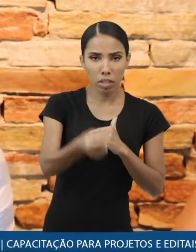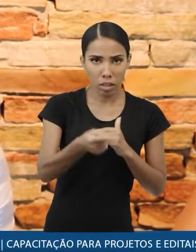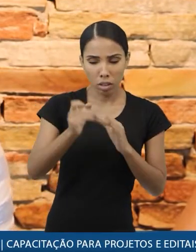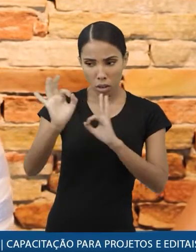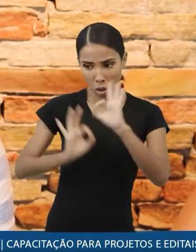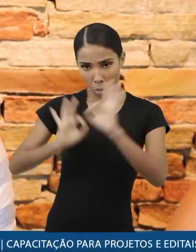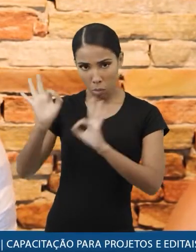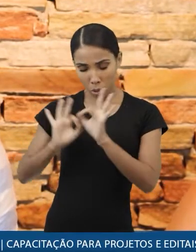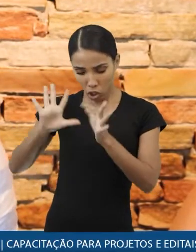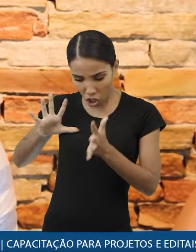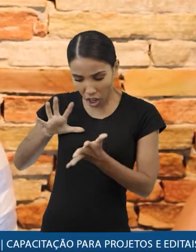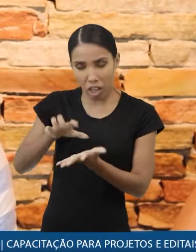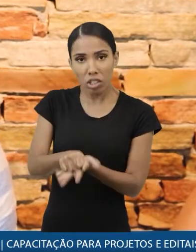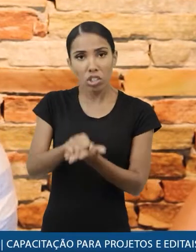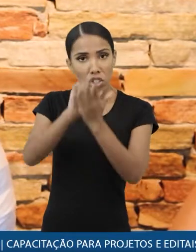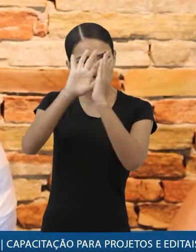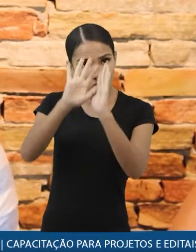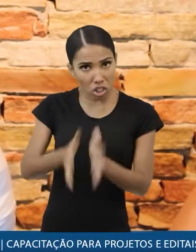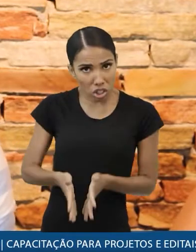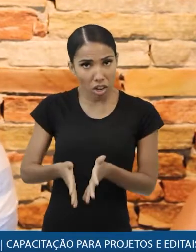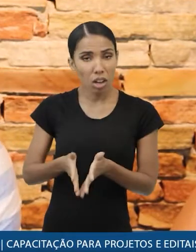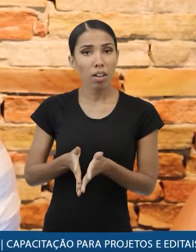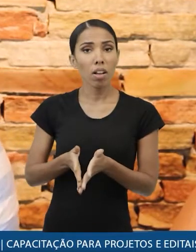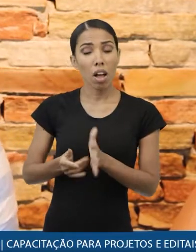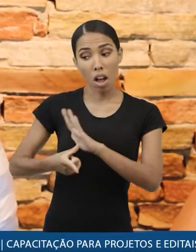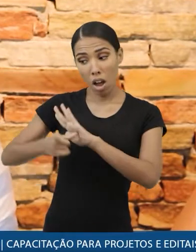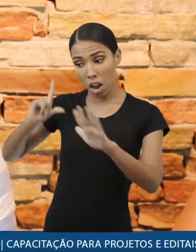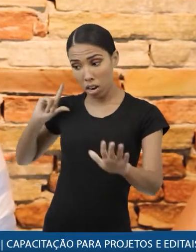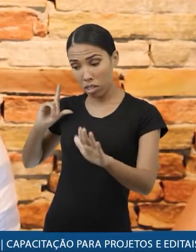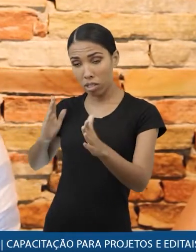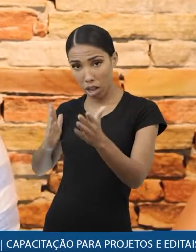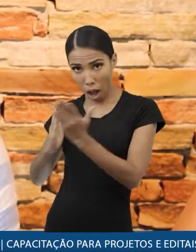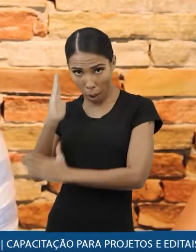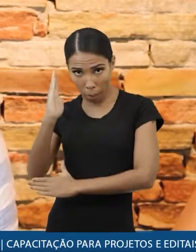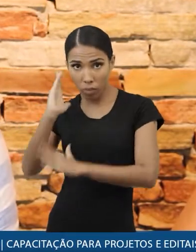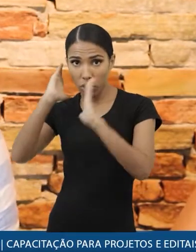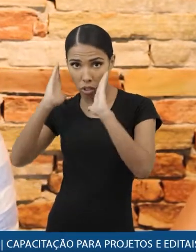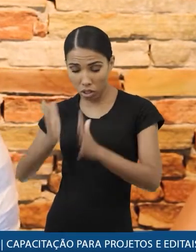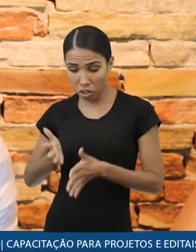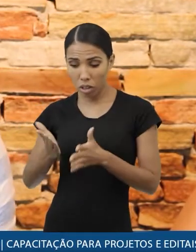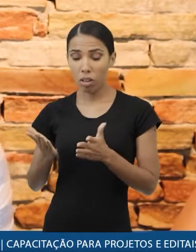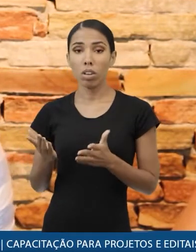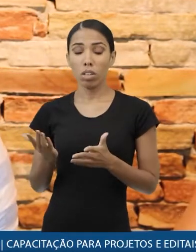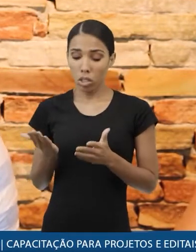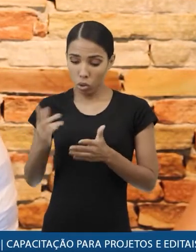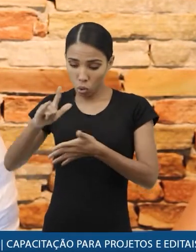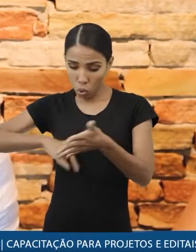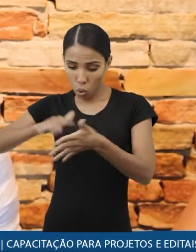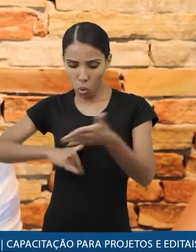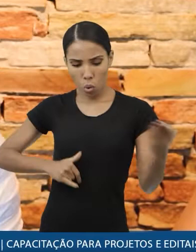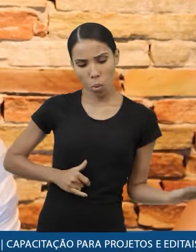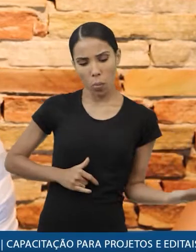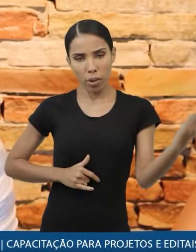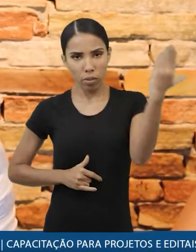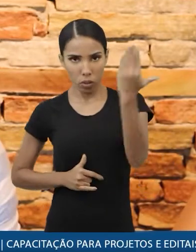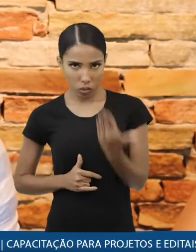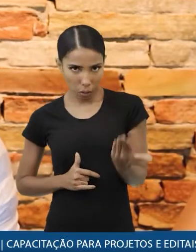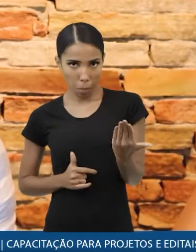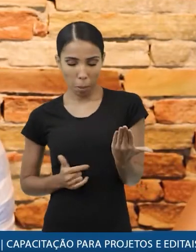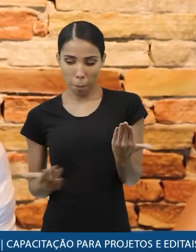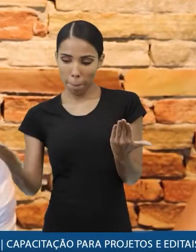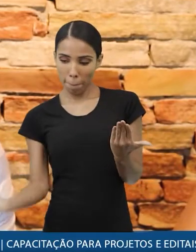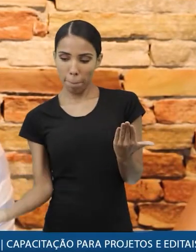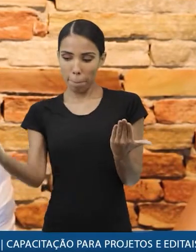organizado e registrado que você muito provavelmente aprovou anteriormente você vai prestar conta através dos itens que ali estão